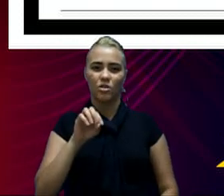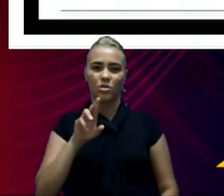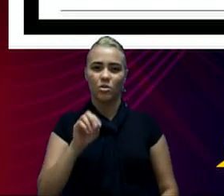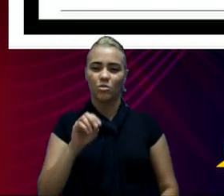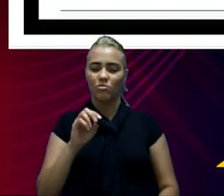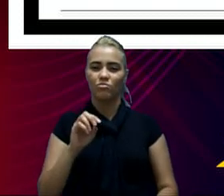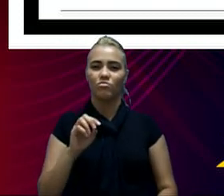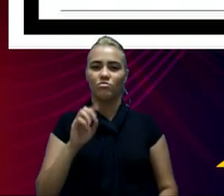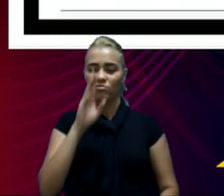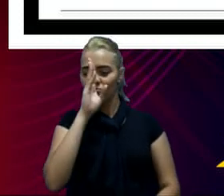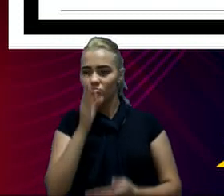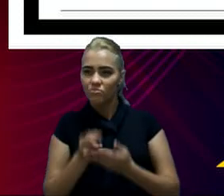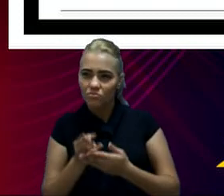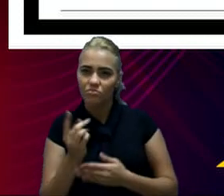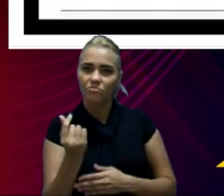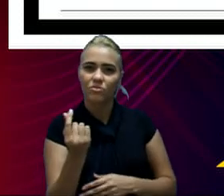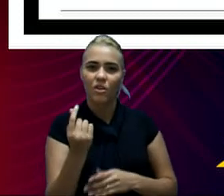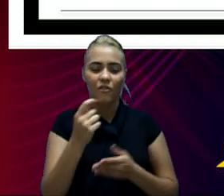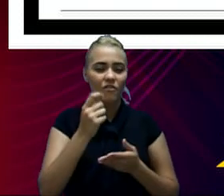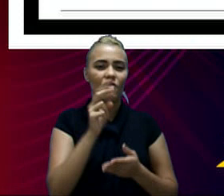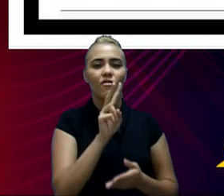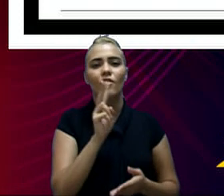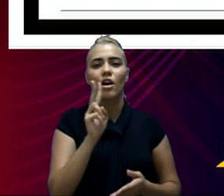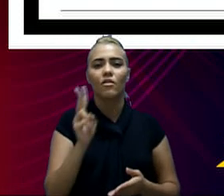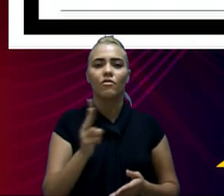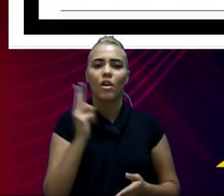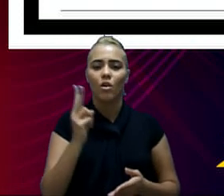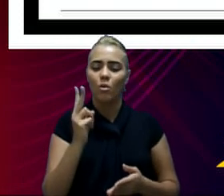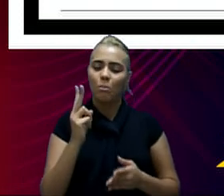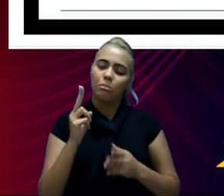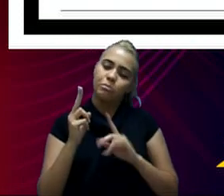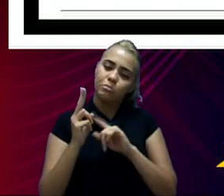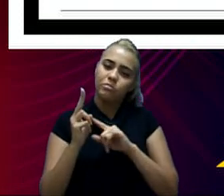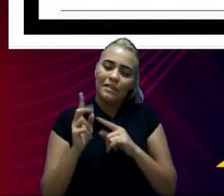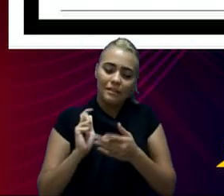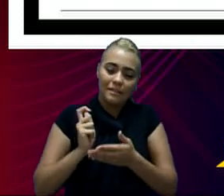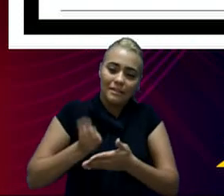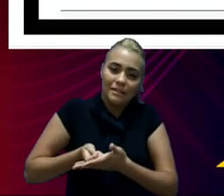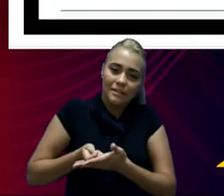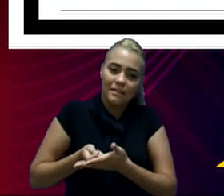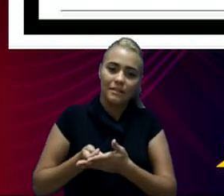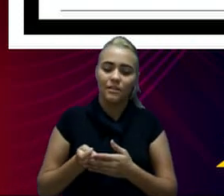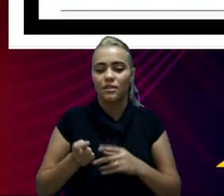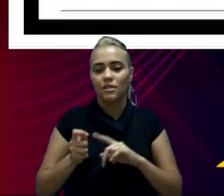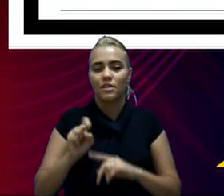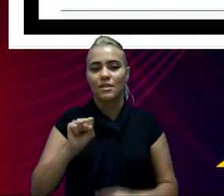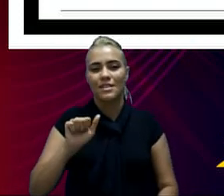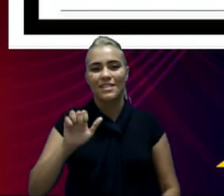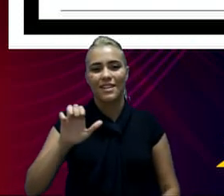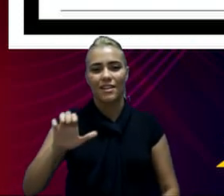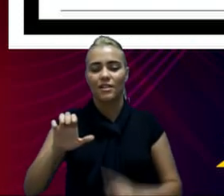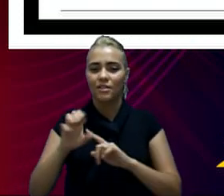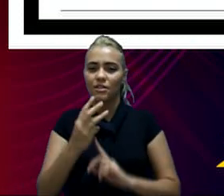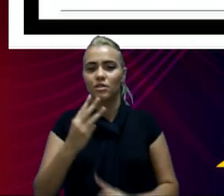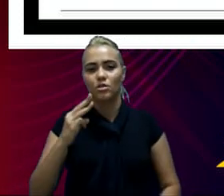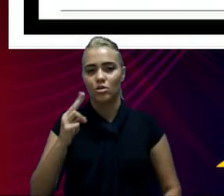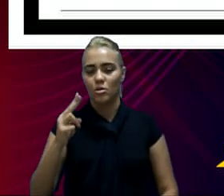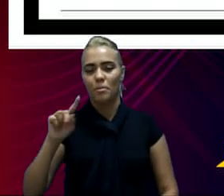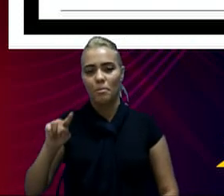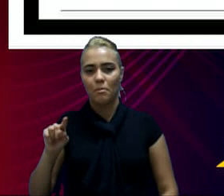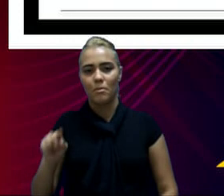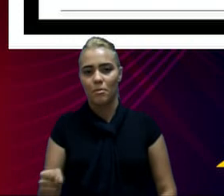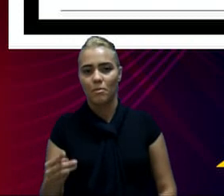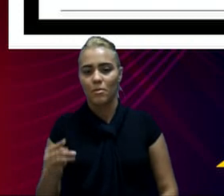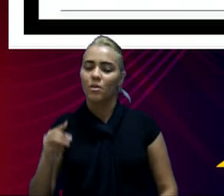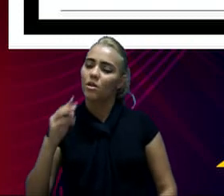valores inscritos como operações de crédito. Pelo SAI, R$ 32,946,00.